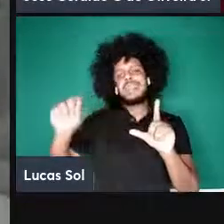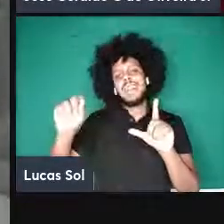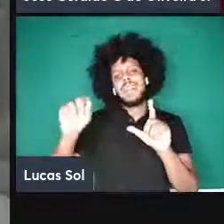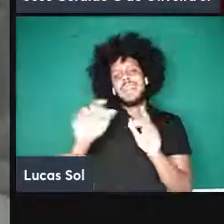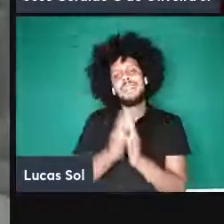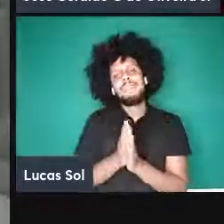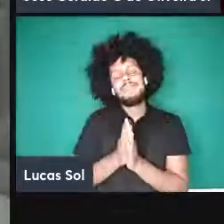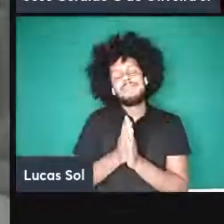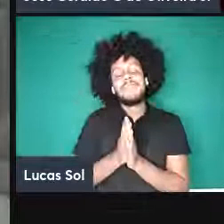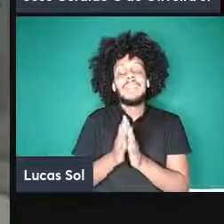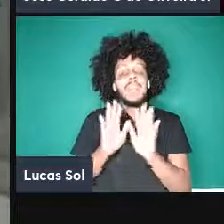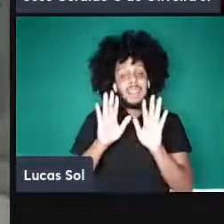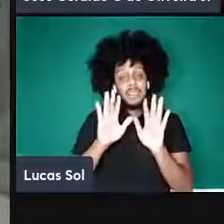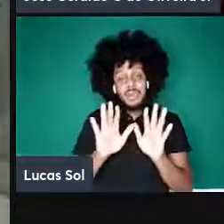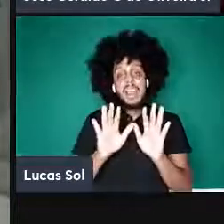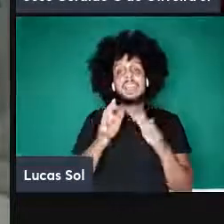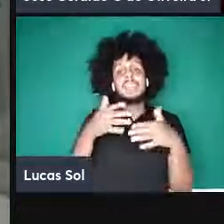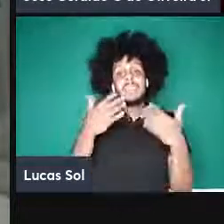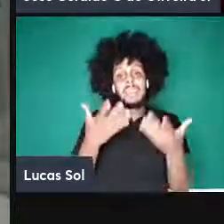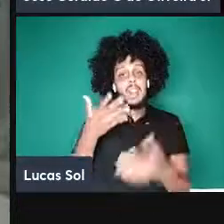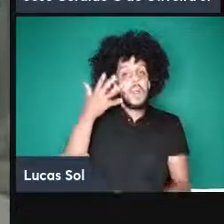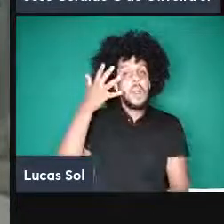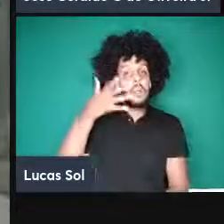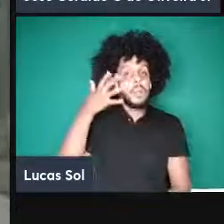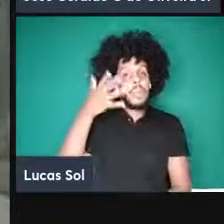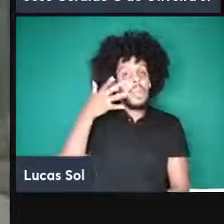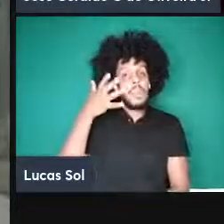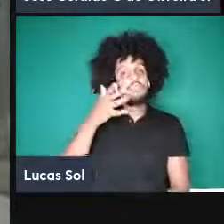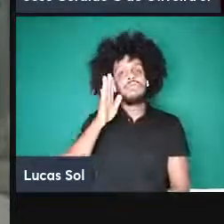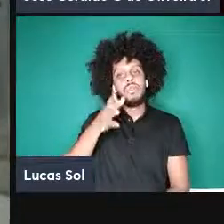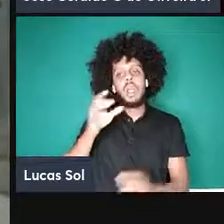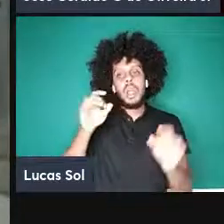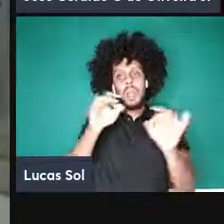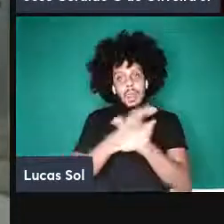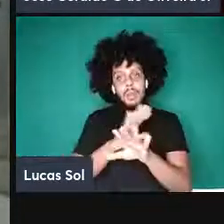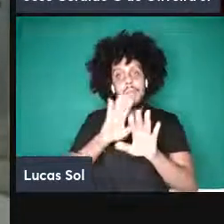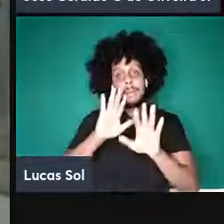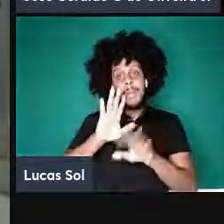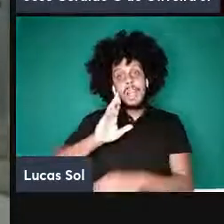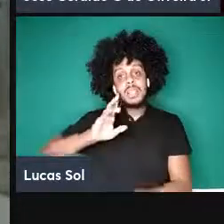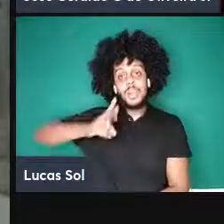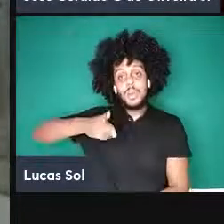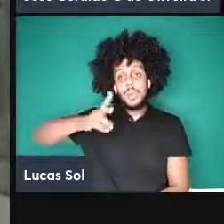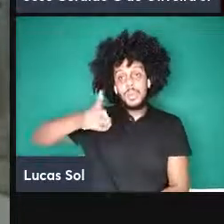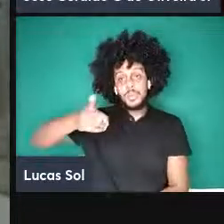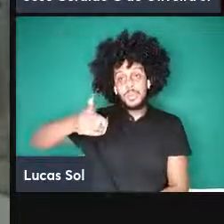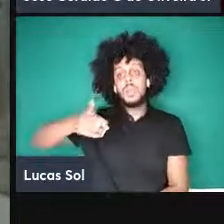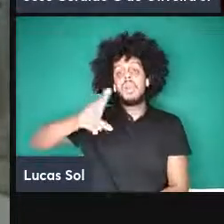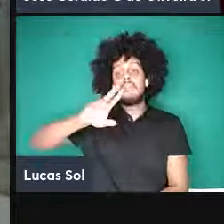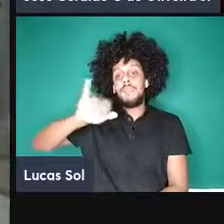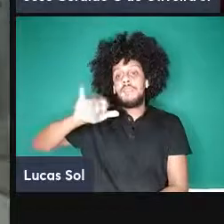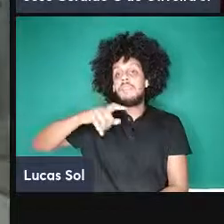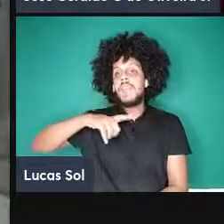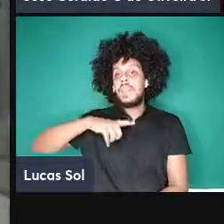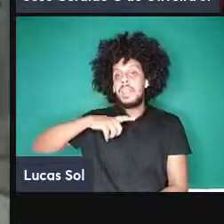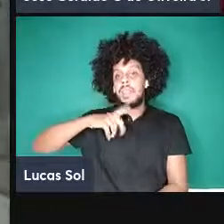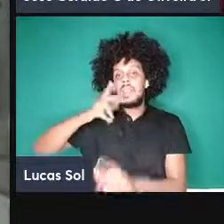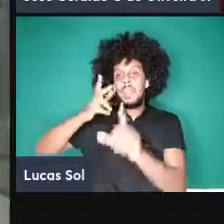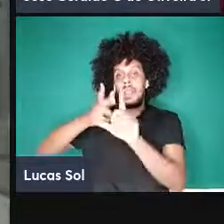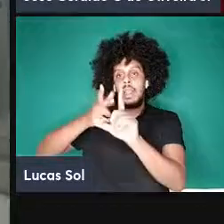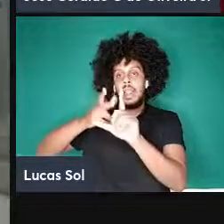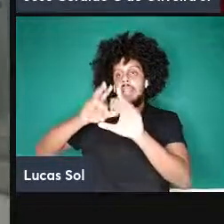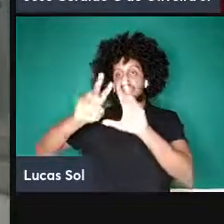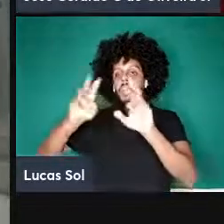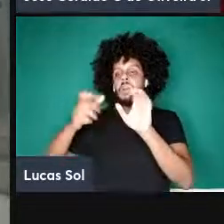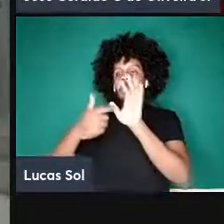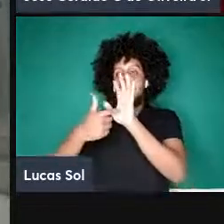as palestras por hoje acabaram mas vamos continuar com a sessão de trabalhos agora